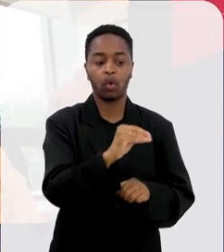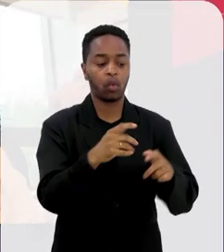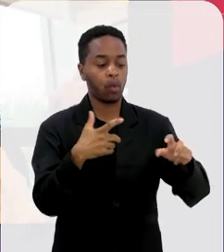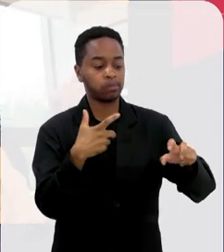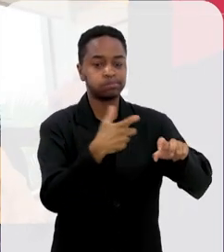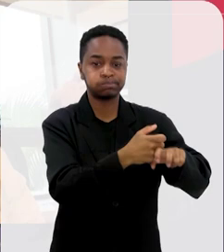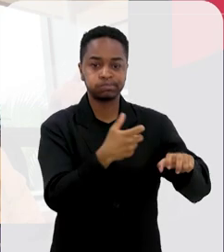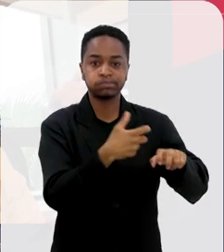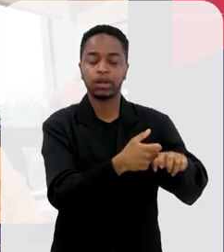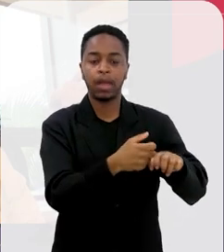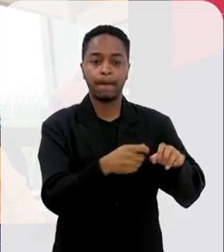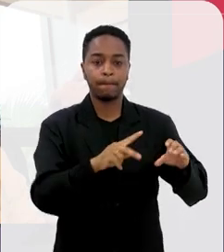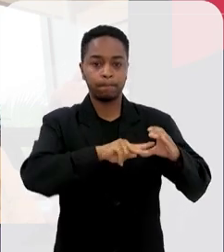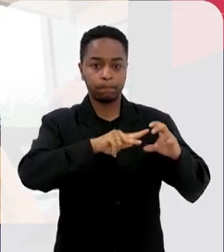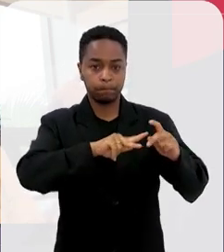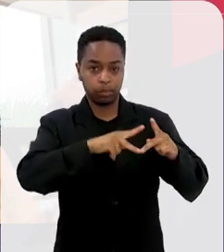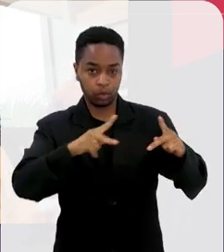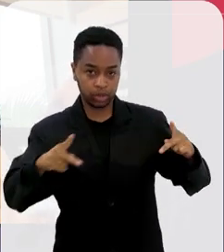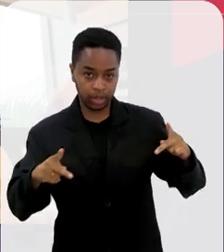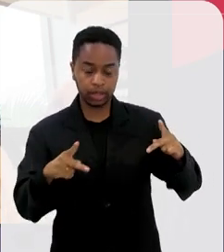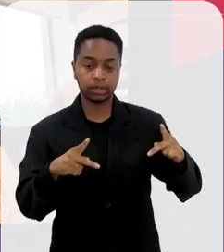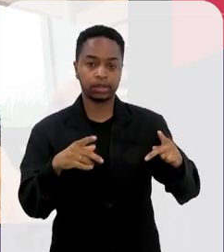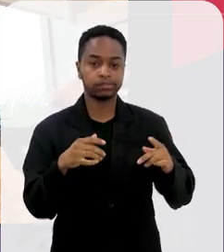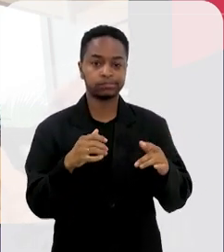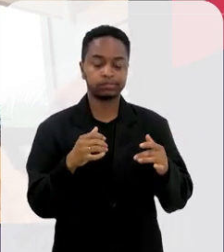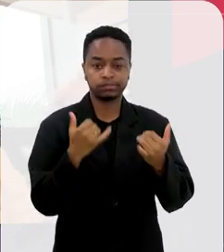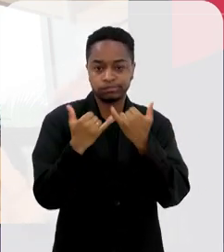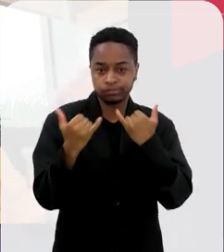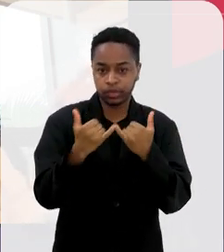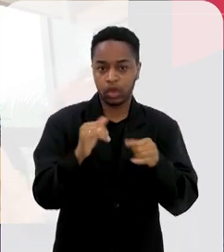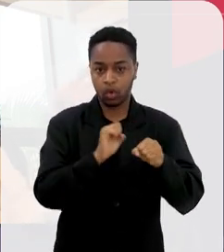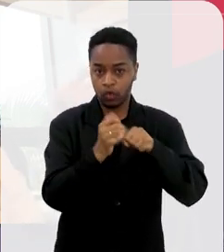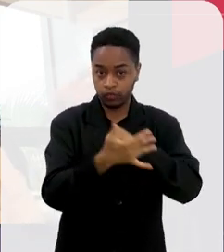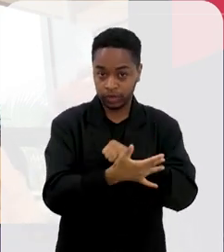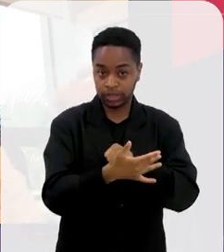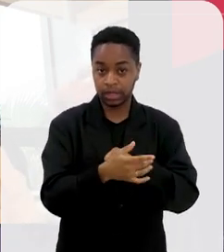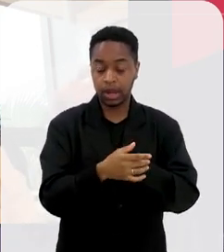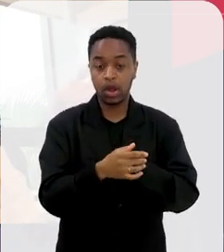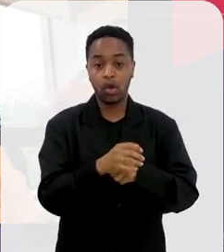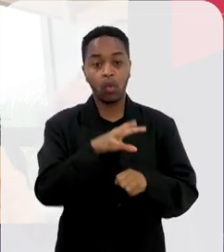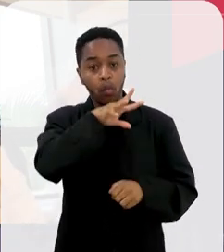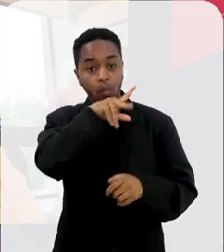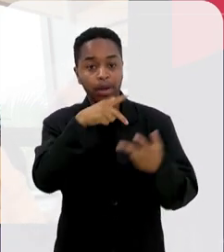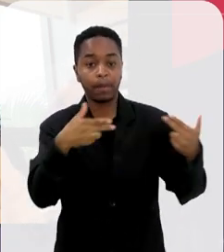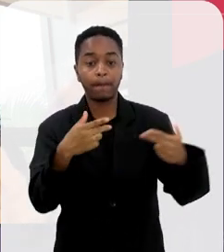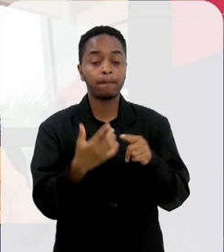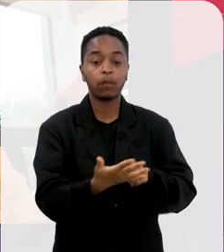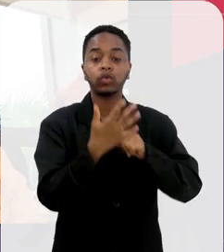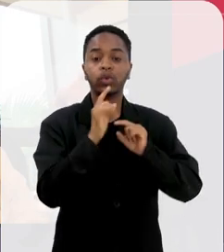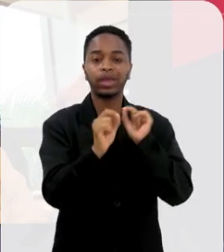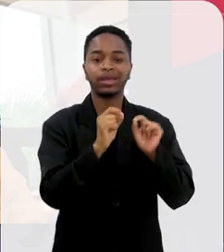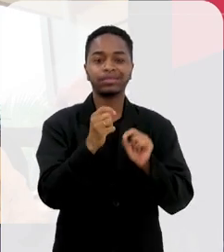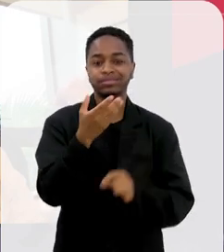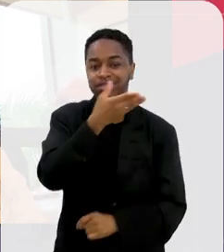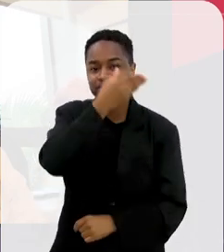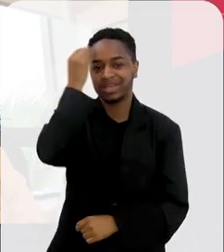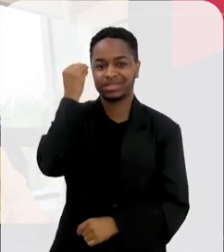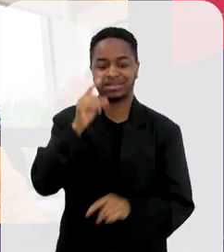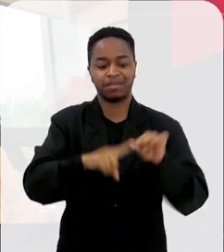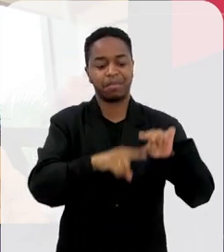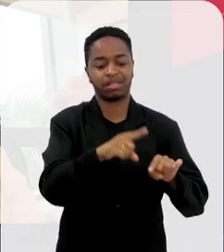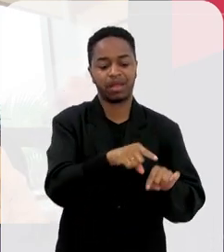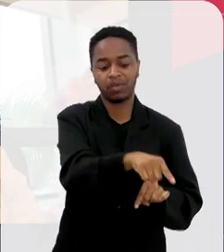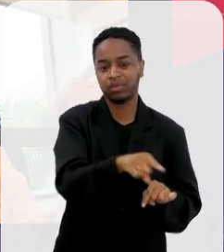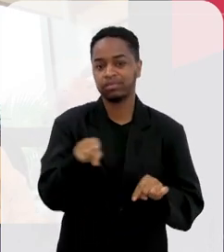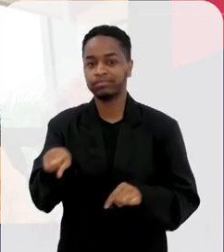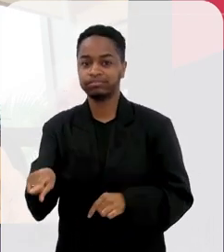spike no cérebro e eram expostos a esse teste de reconhecimento de objetos, eles mostravam que eles não lembravam do objeto.